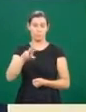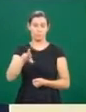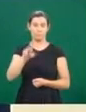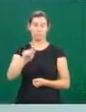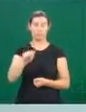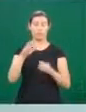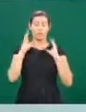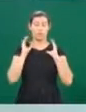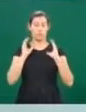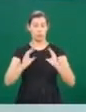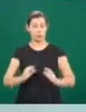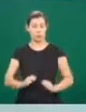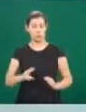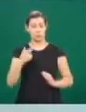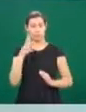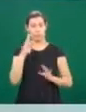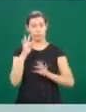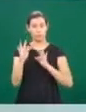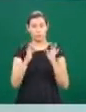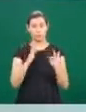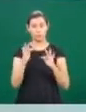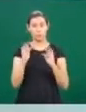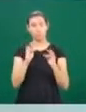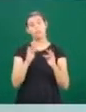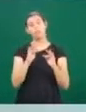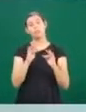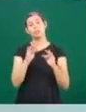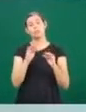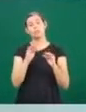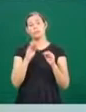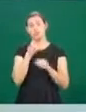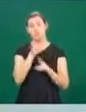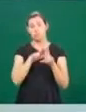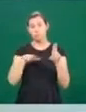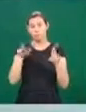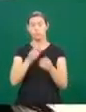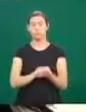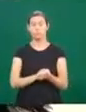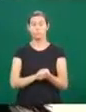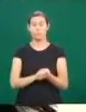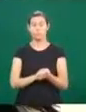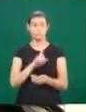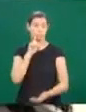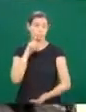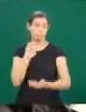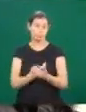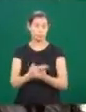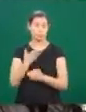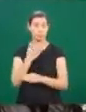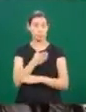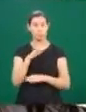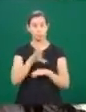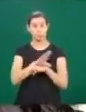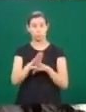da UFU. Decidiu participar do curso para aprender mais sobre a educação inclusiva e estar preparada para orientar os